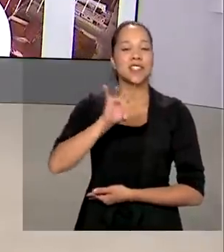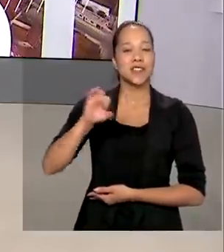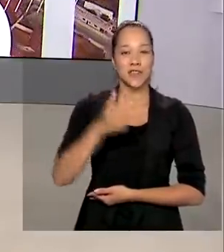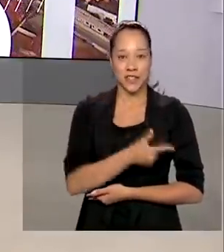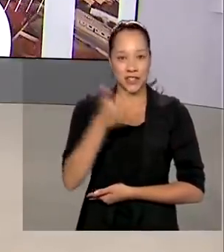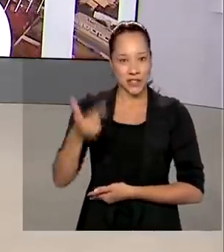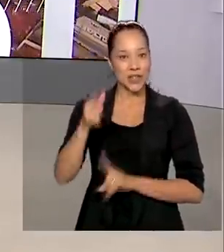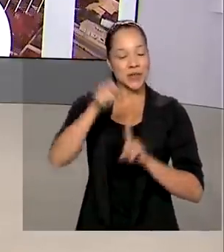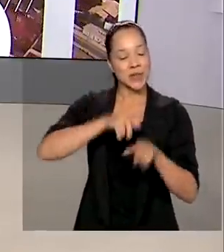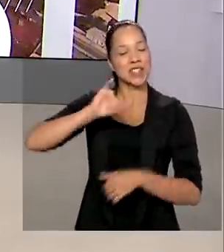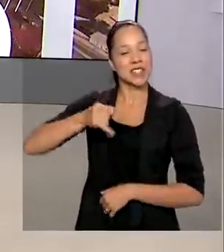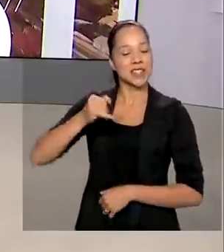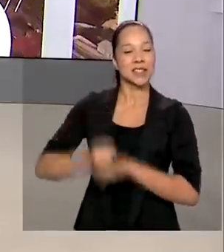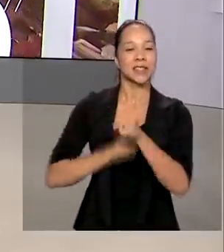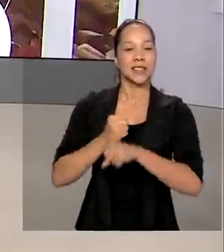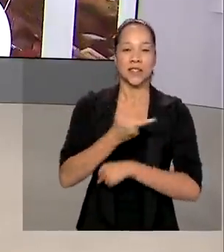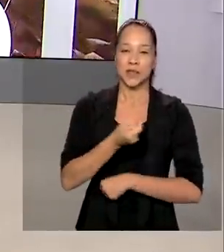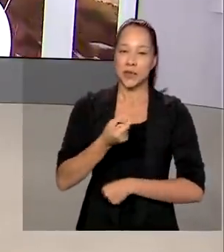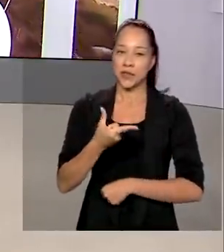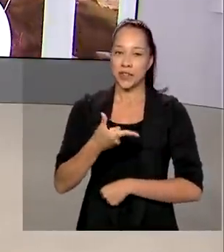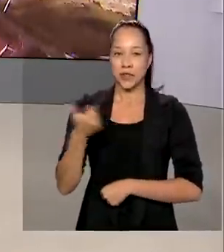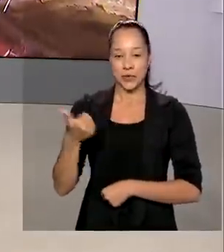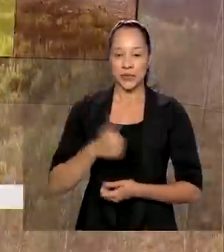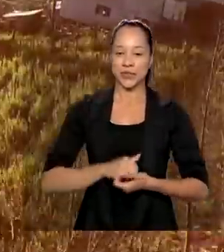22 de janeiro de 2021.